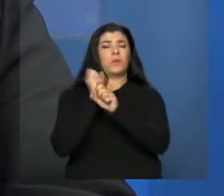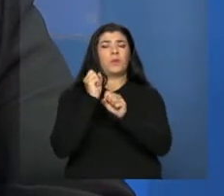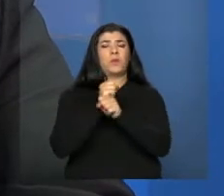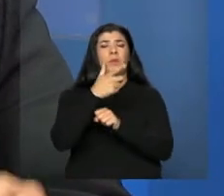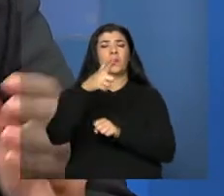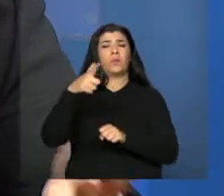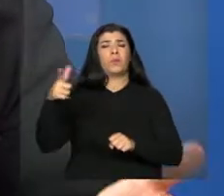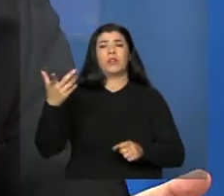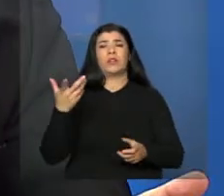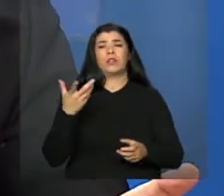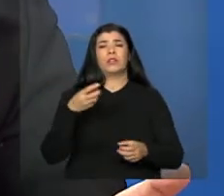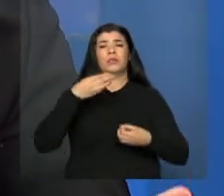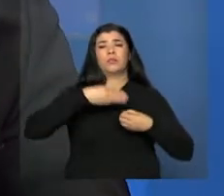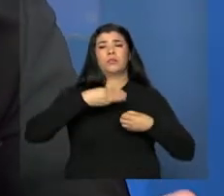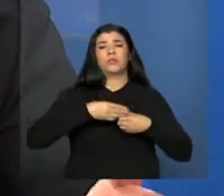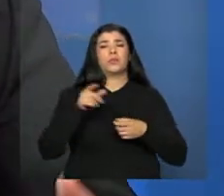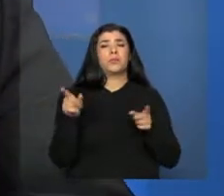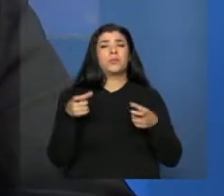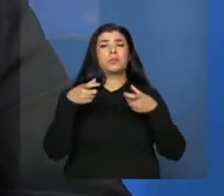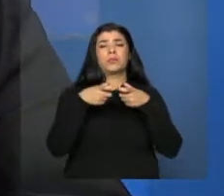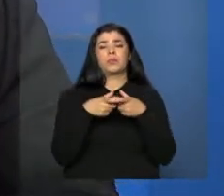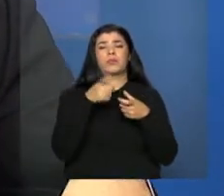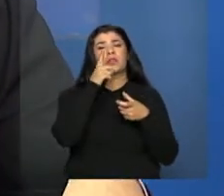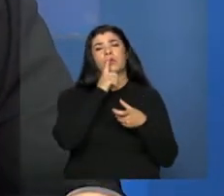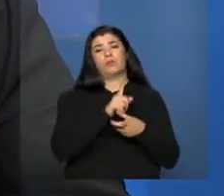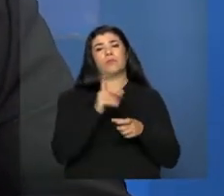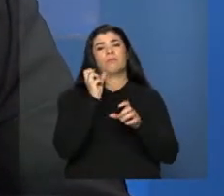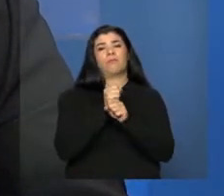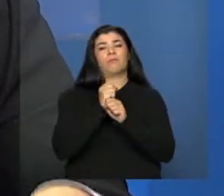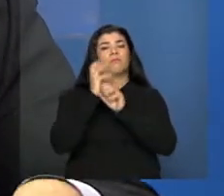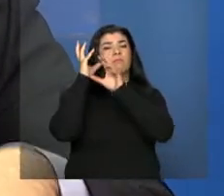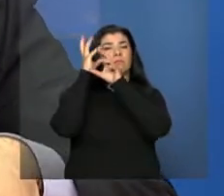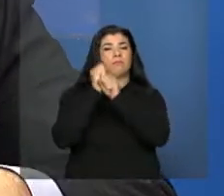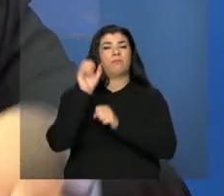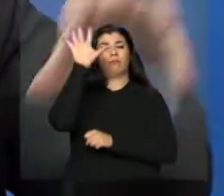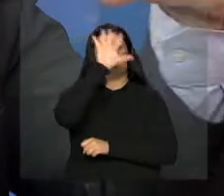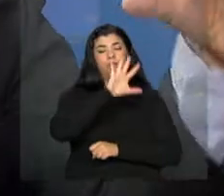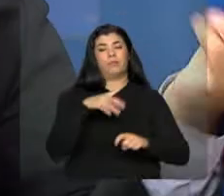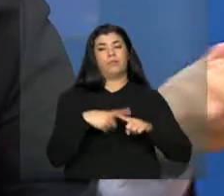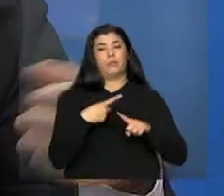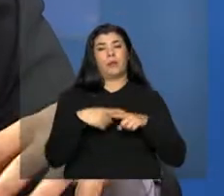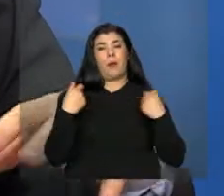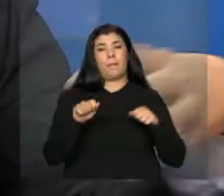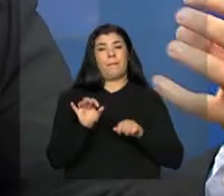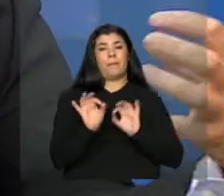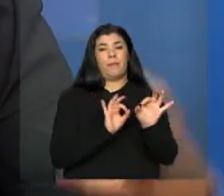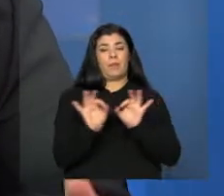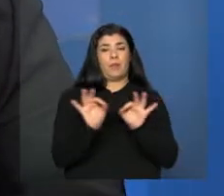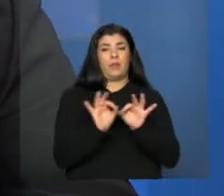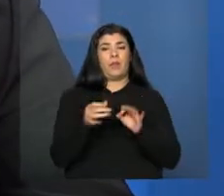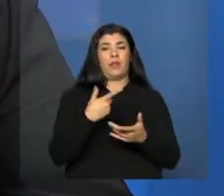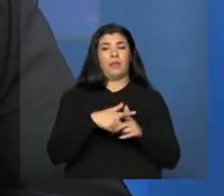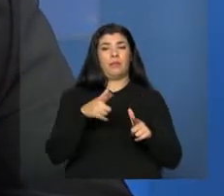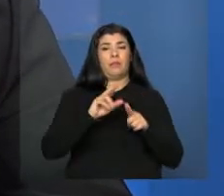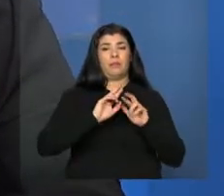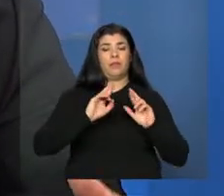às vezes para um município de pequeno porte é difícil ser realizado, porque ele tem já uma estrutura própria, parte